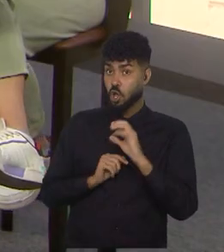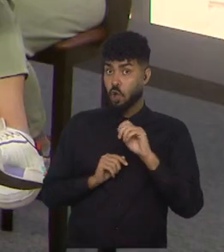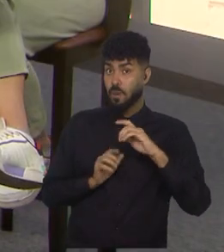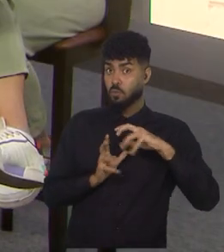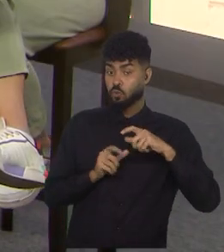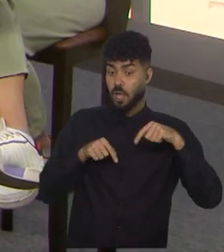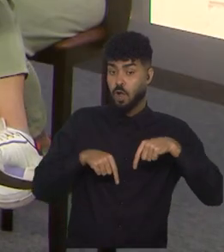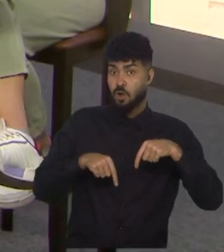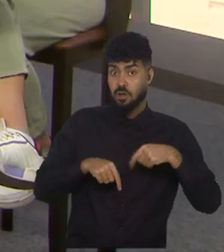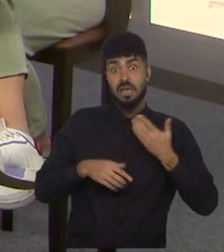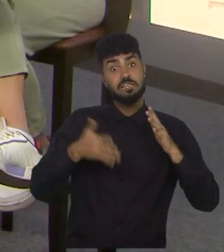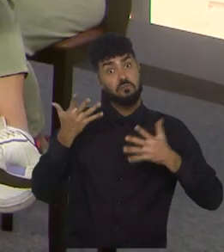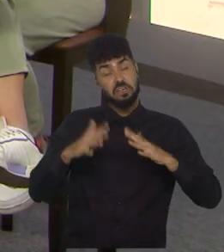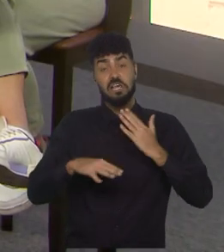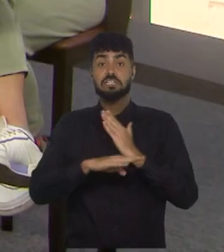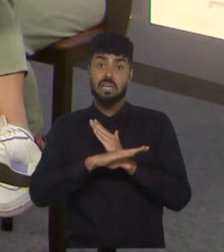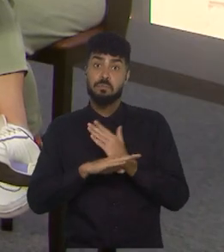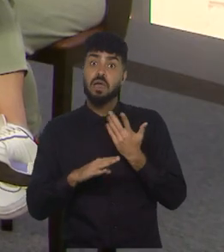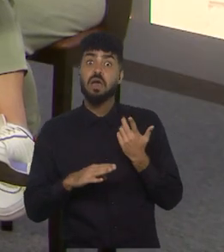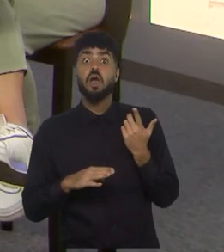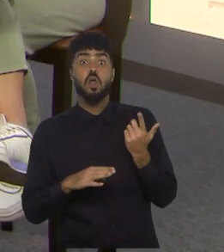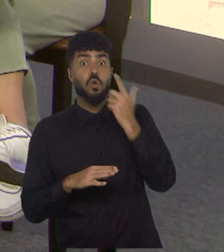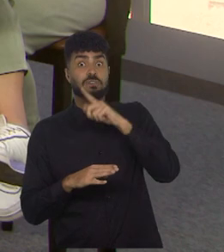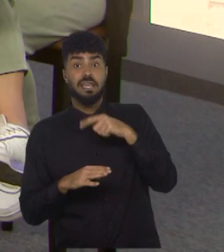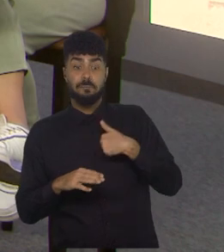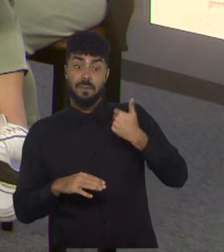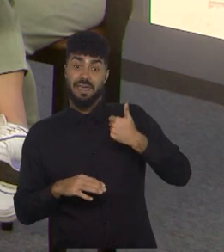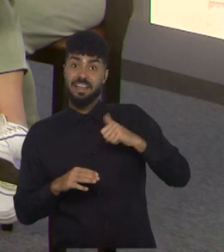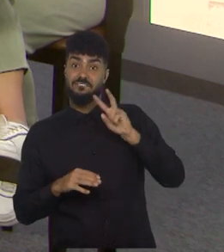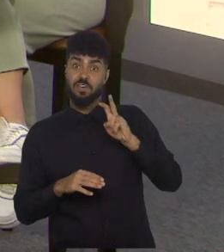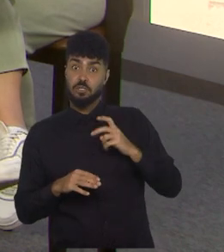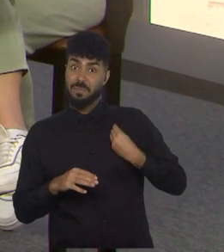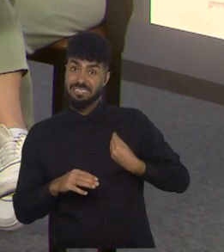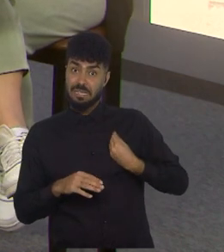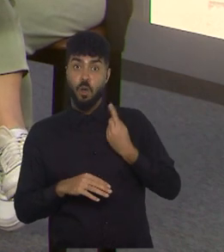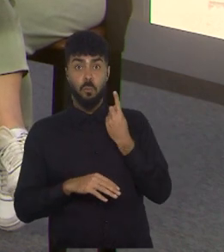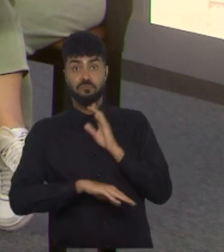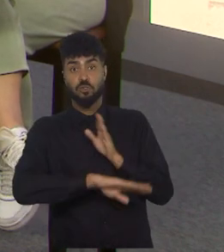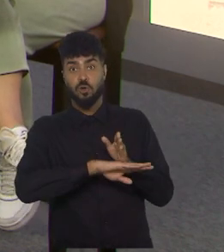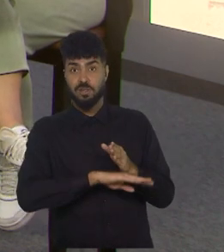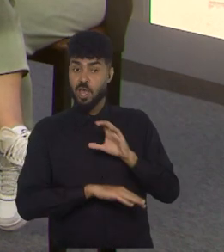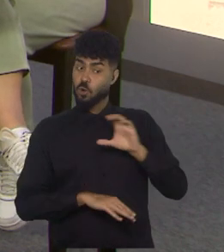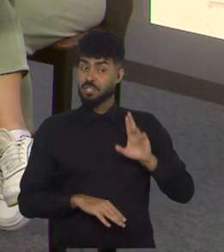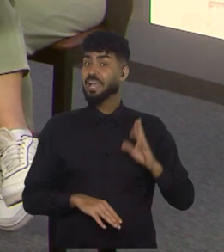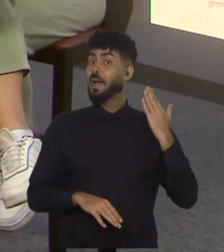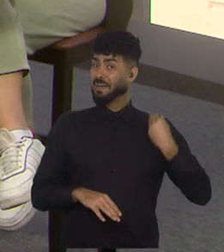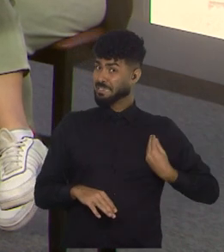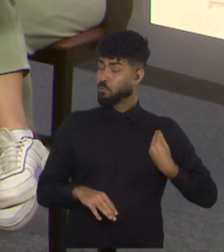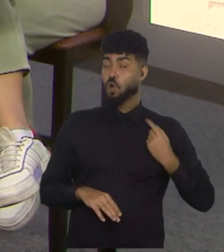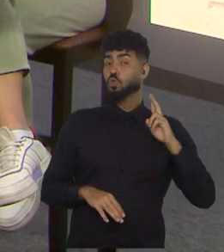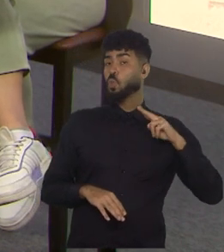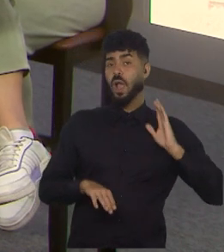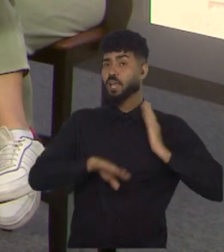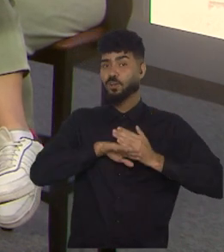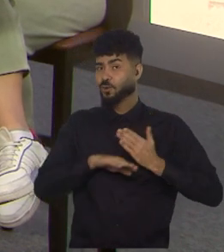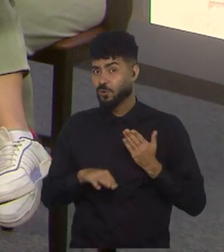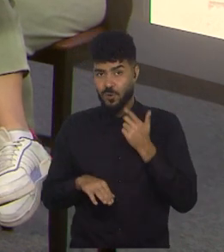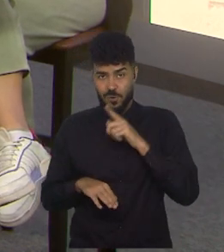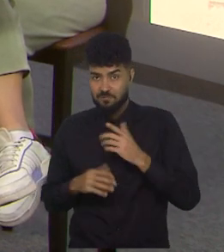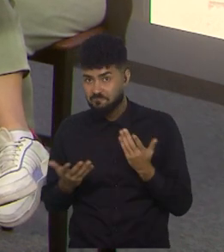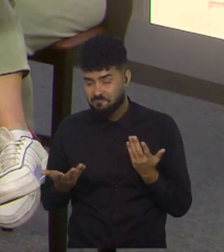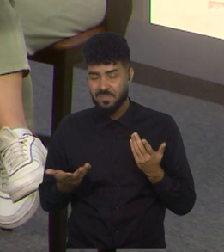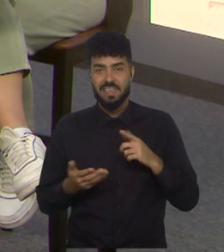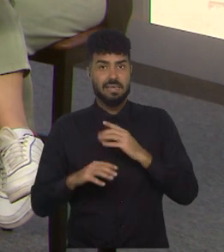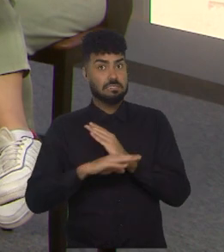Zâmbia já não consegue na primeira, na primeira Copa, já quebrar esse obstáculo. Vai ser... Estou bem curiosa também para ver como a Zâmbia vem, a Zâmbia